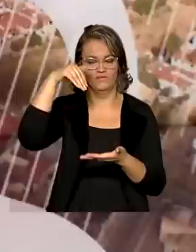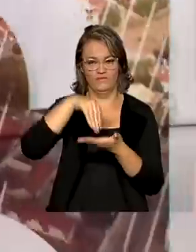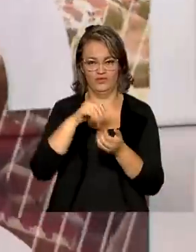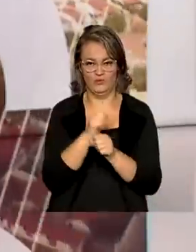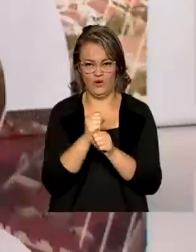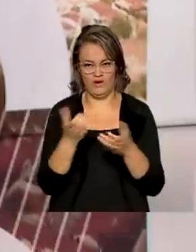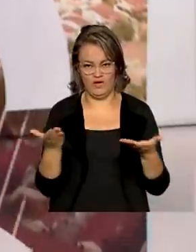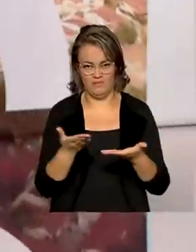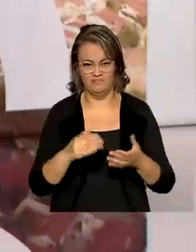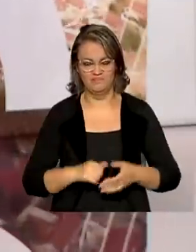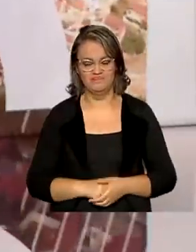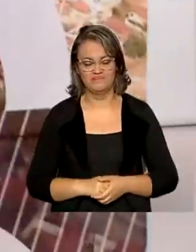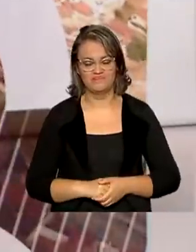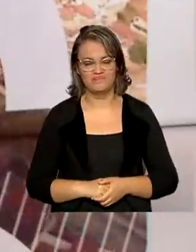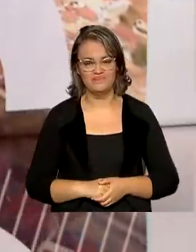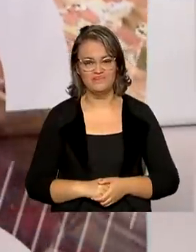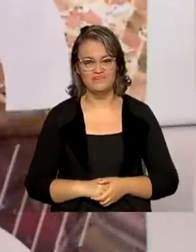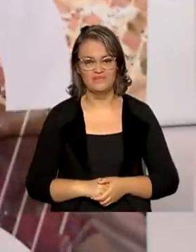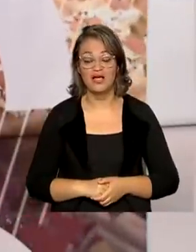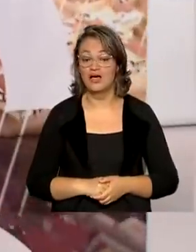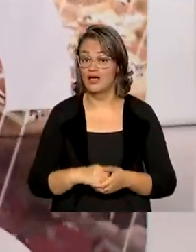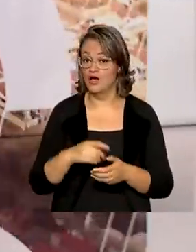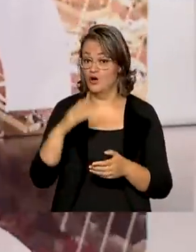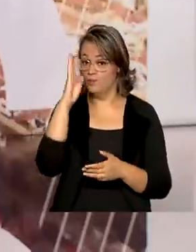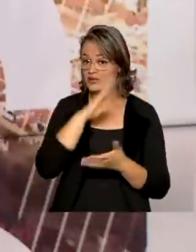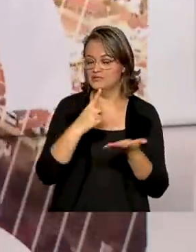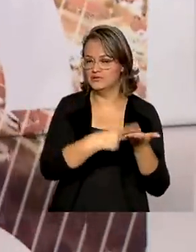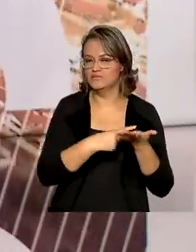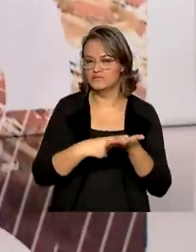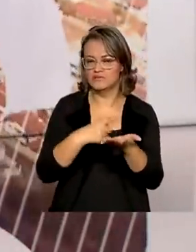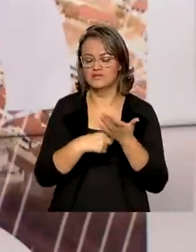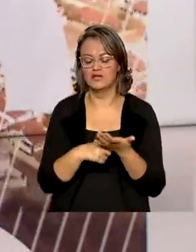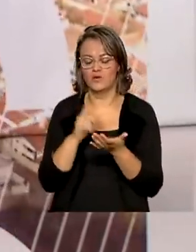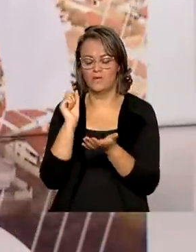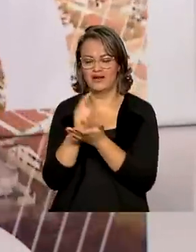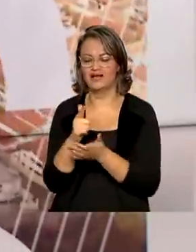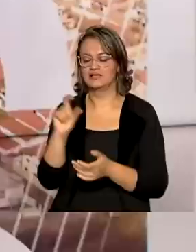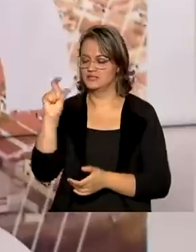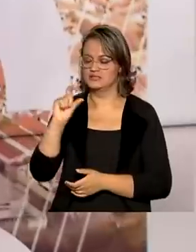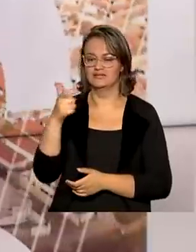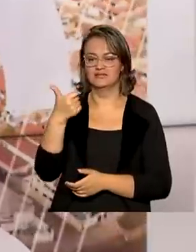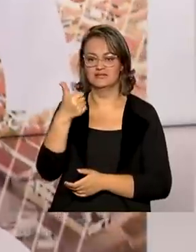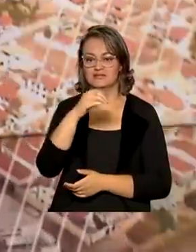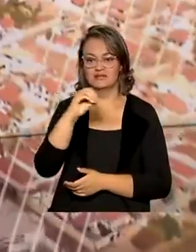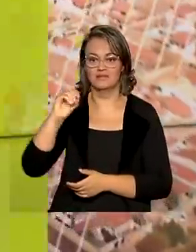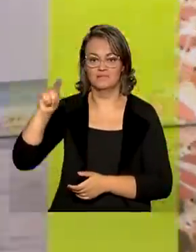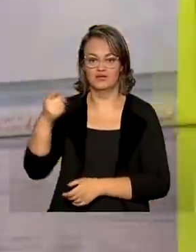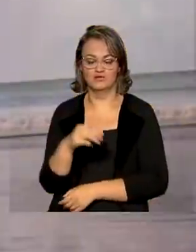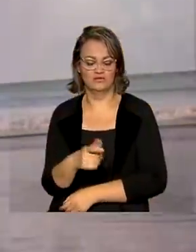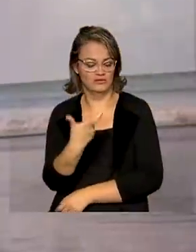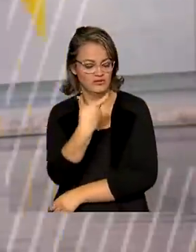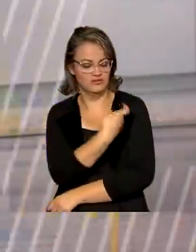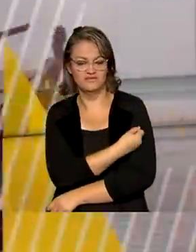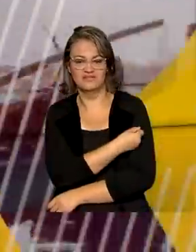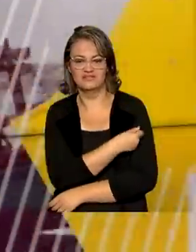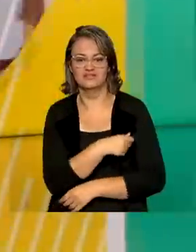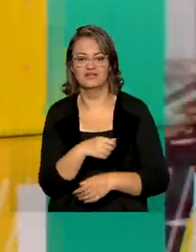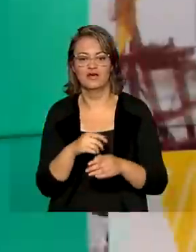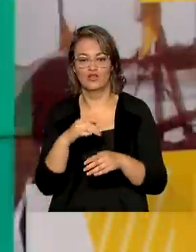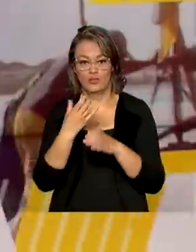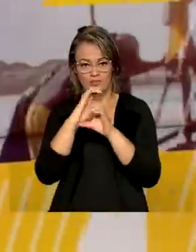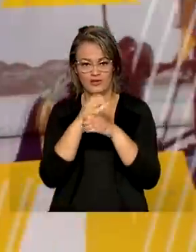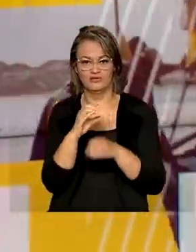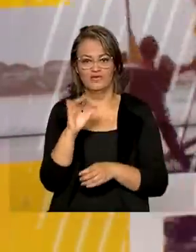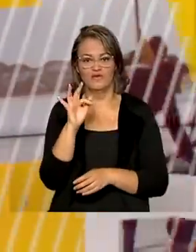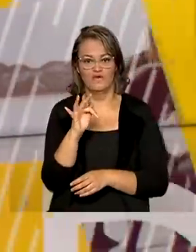O Brasil negocia a compra de mais 100 milhões de doses da vacina produzida pelo laboratório Pfizer. O anúncio foi